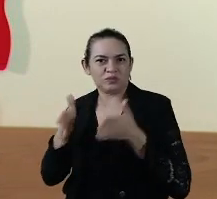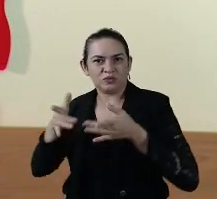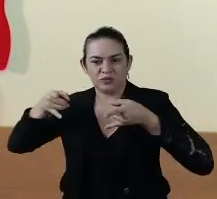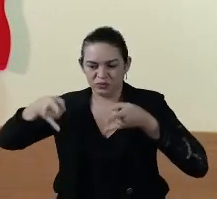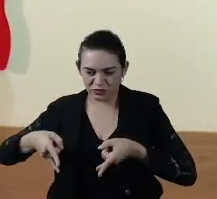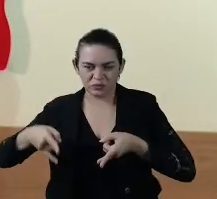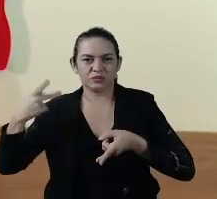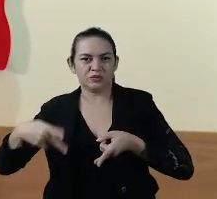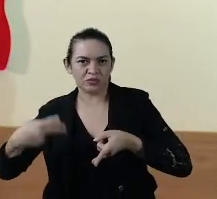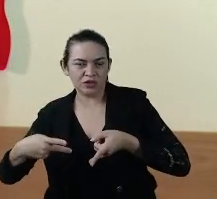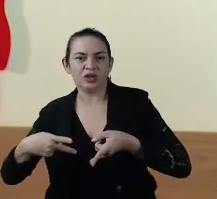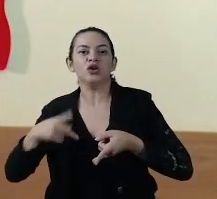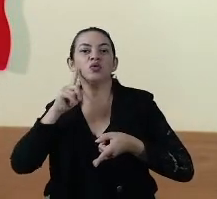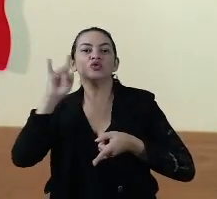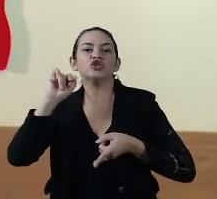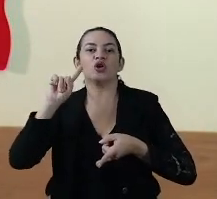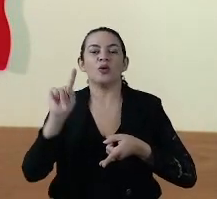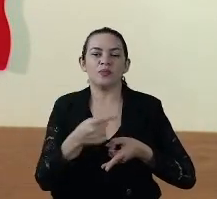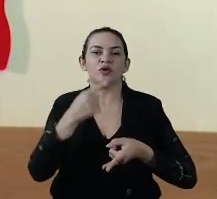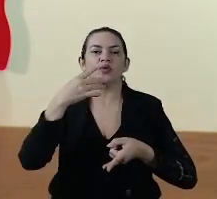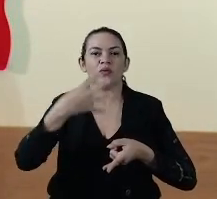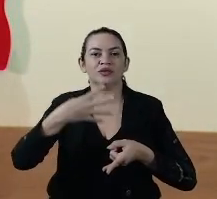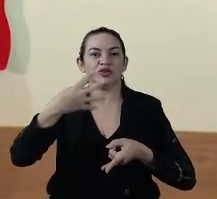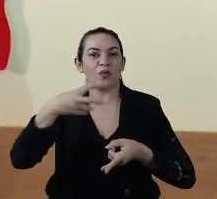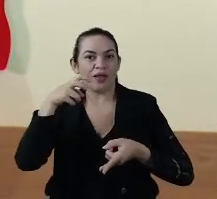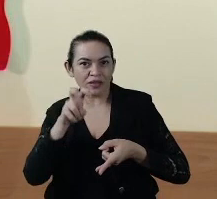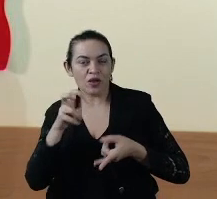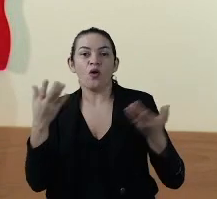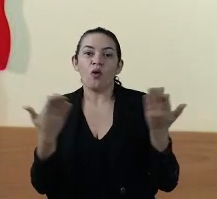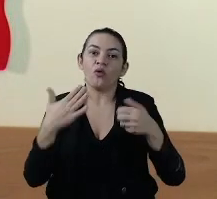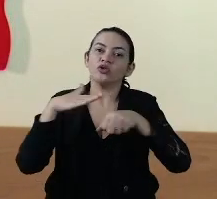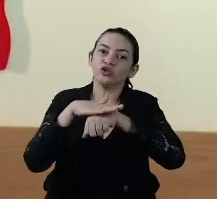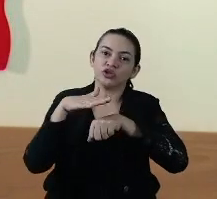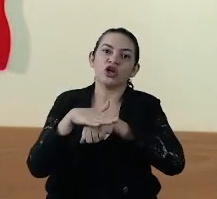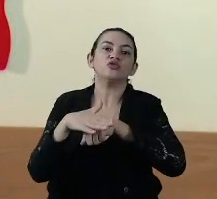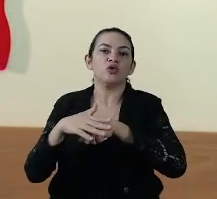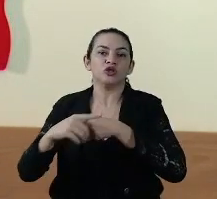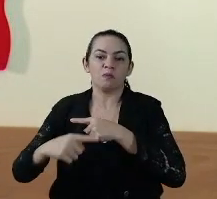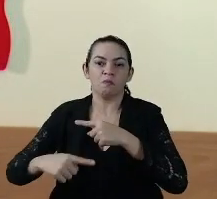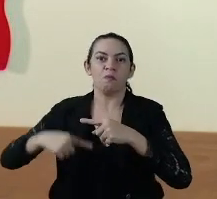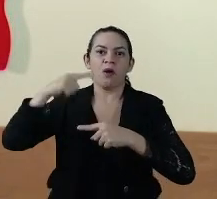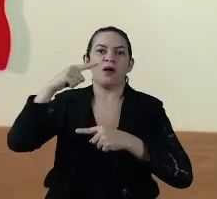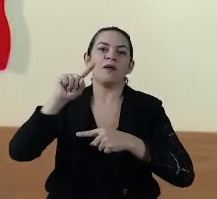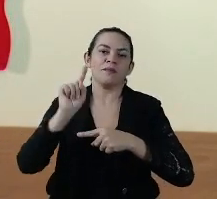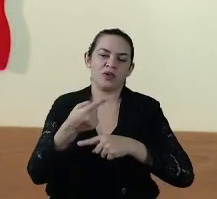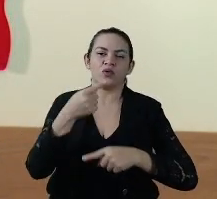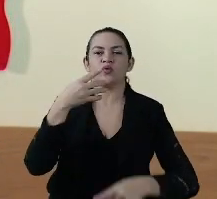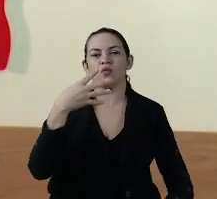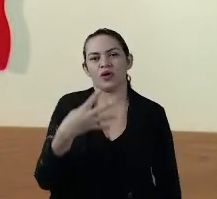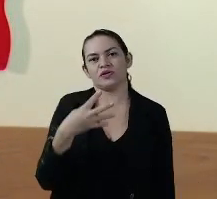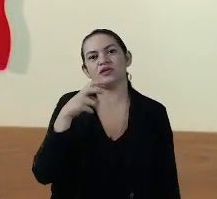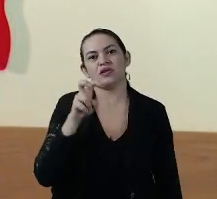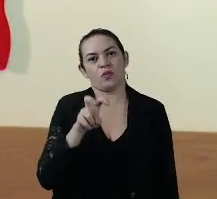Começamos o dia com 1.445, hoje à noite chegaremos a 1.455